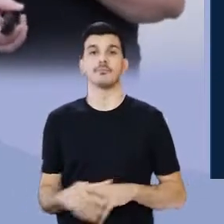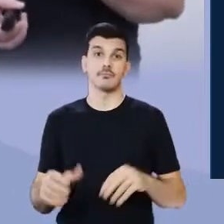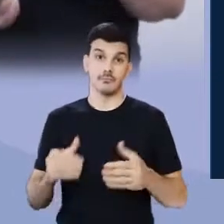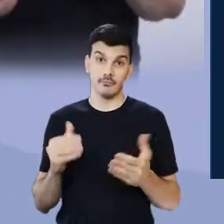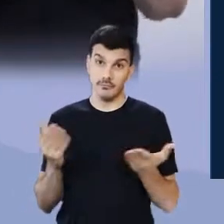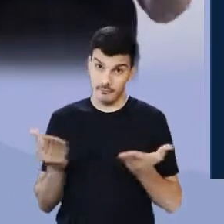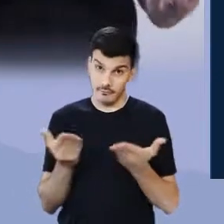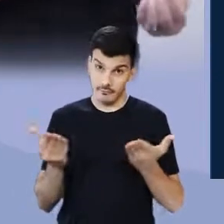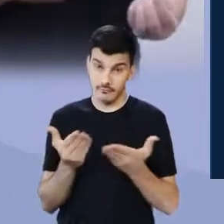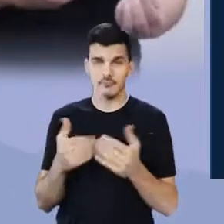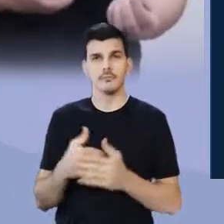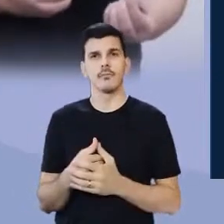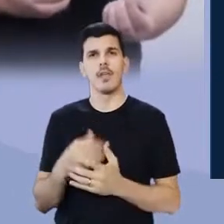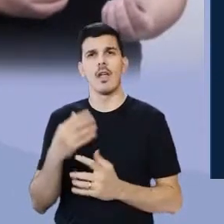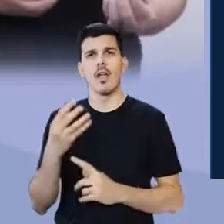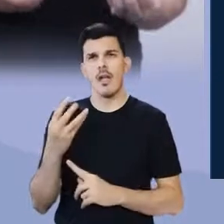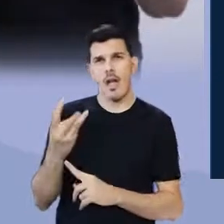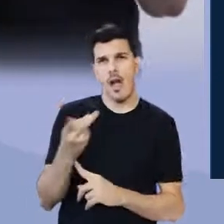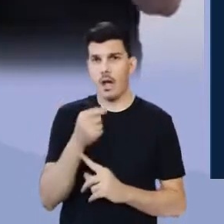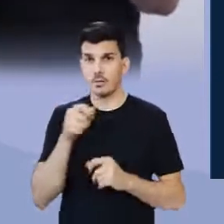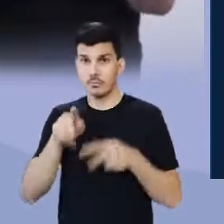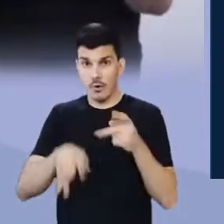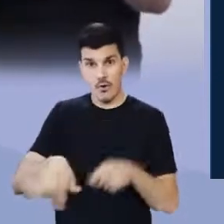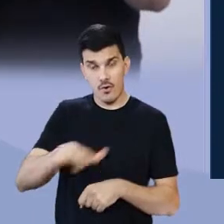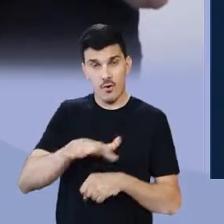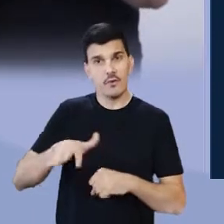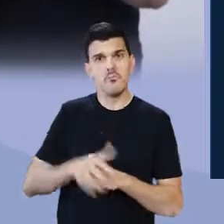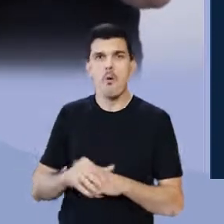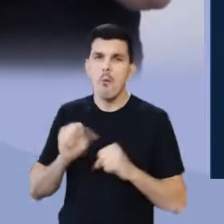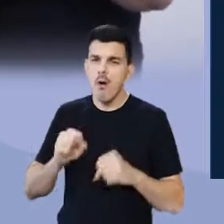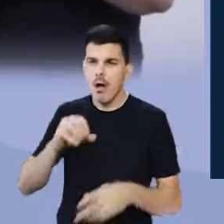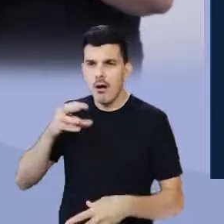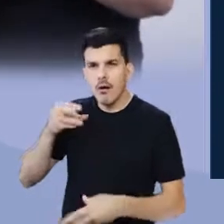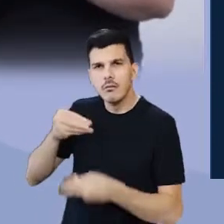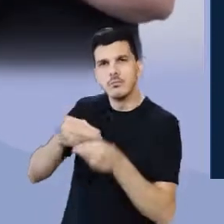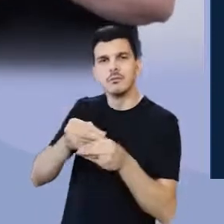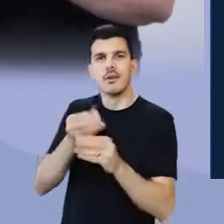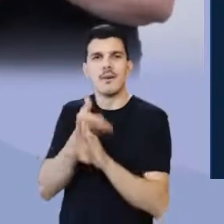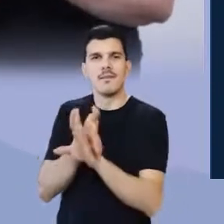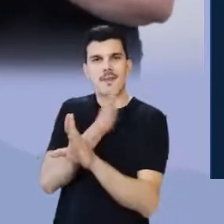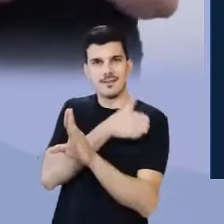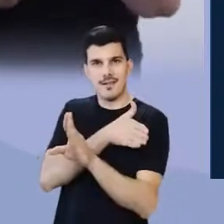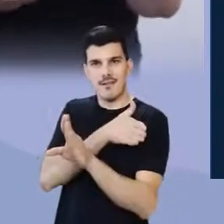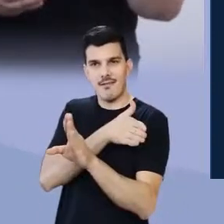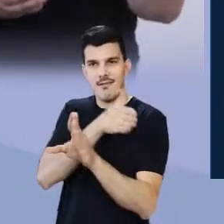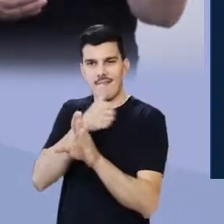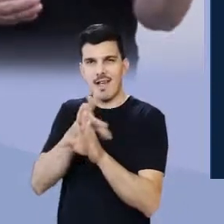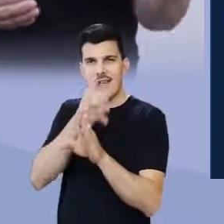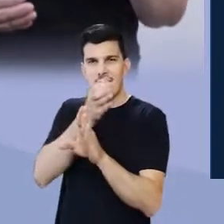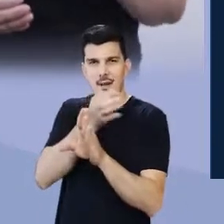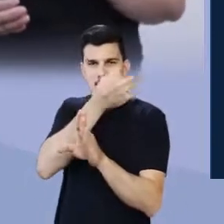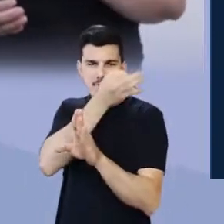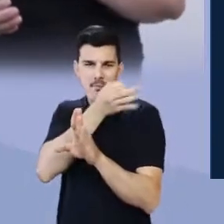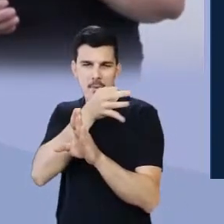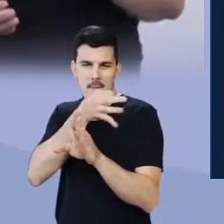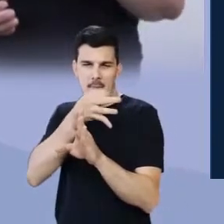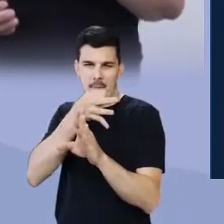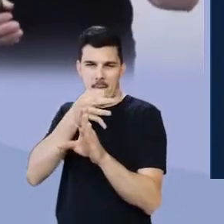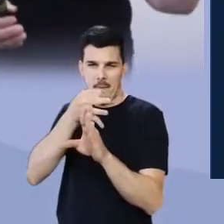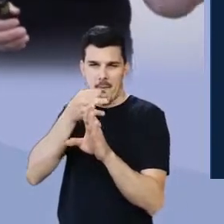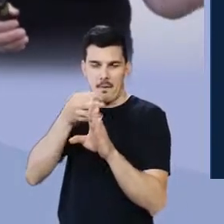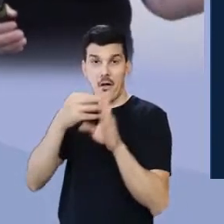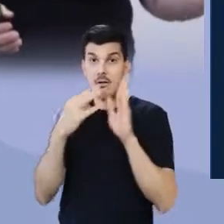partir da arte popular, eu posso juntar o passado, a perfeição do passado,